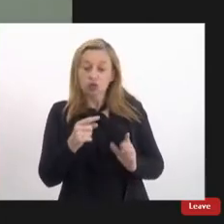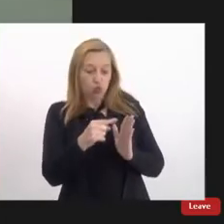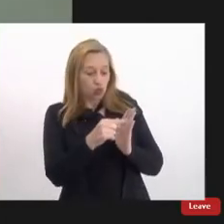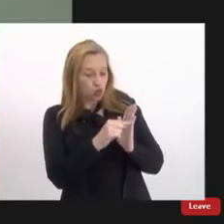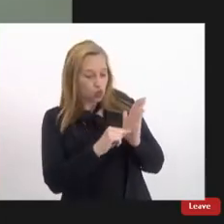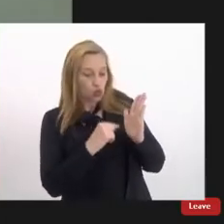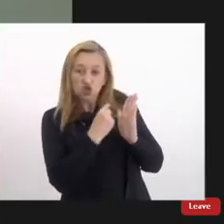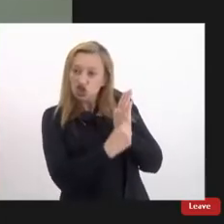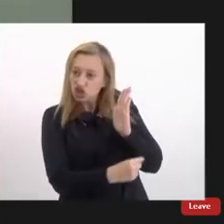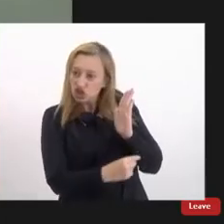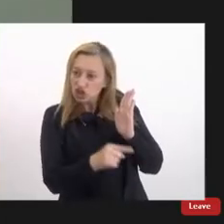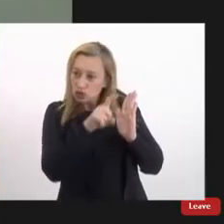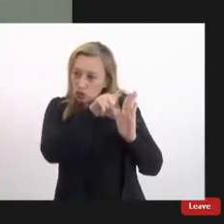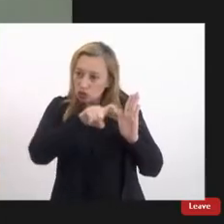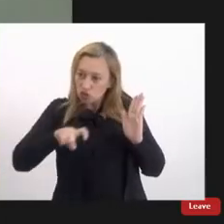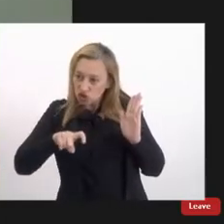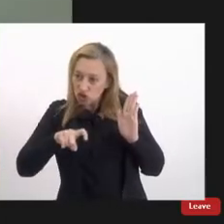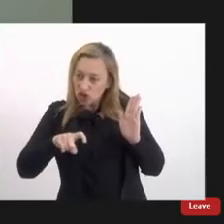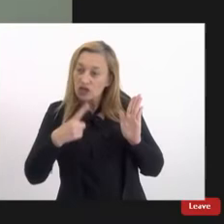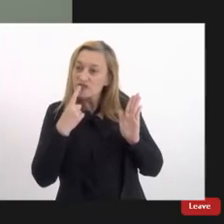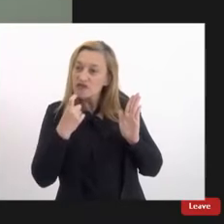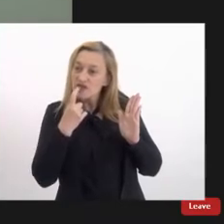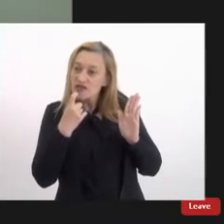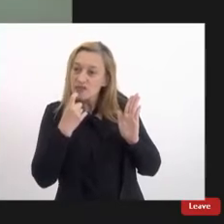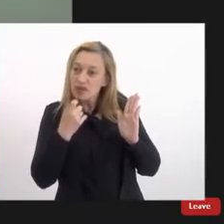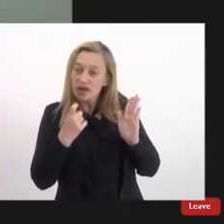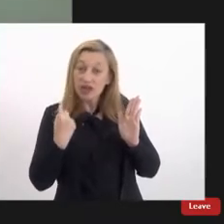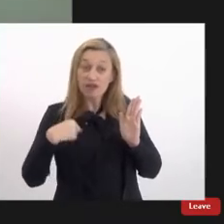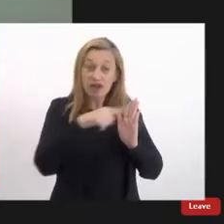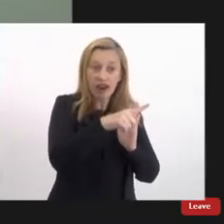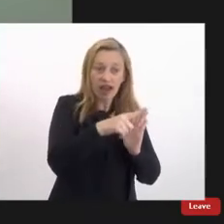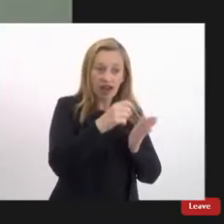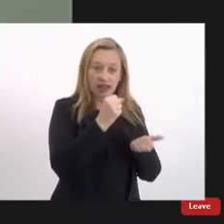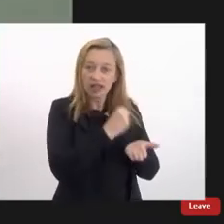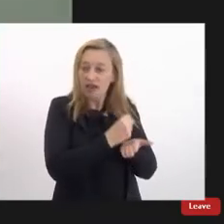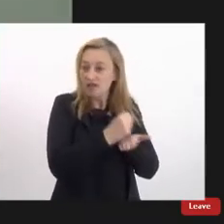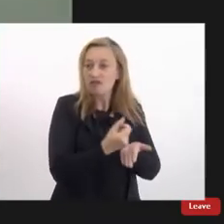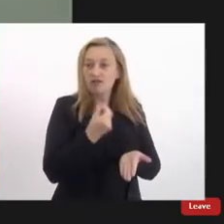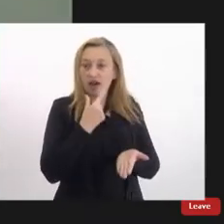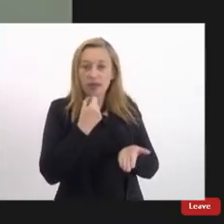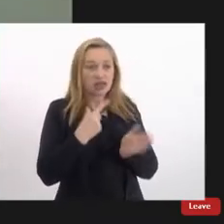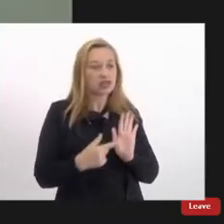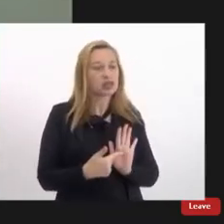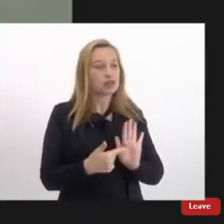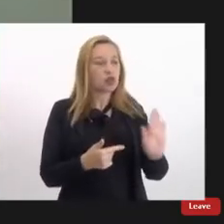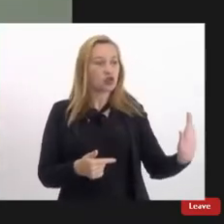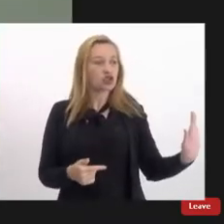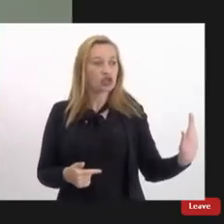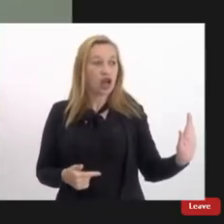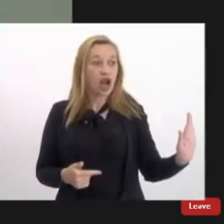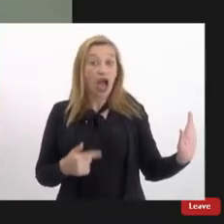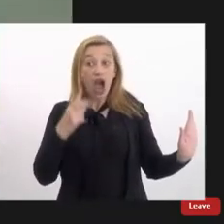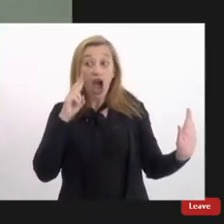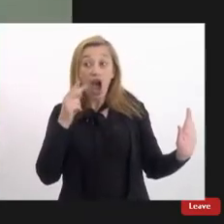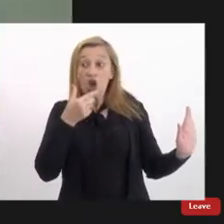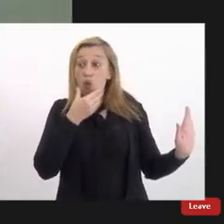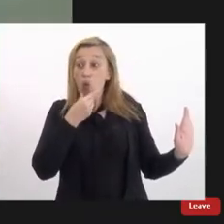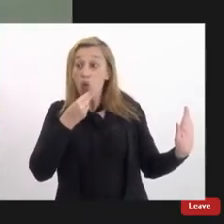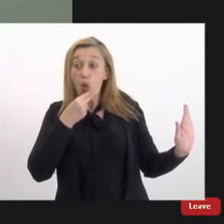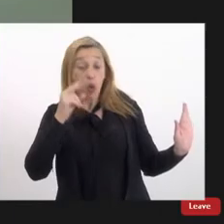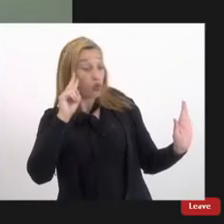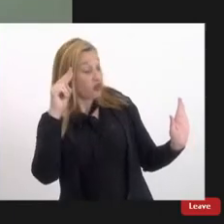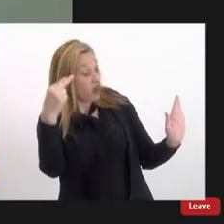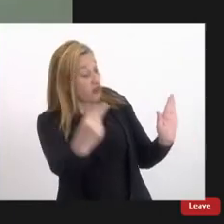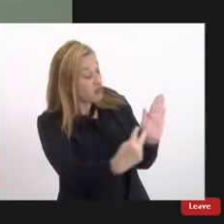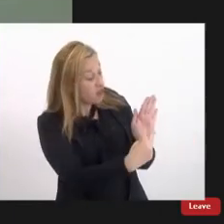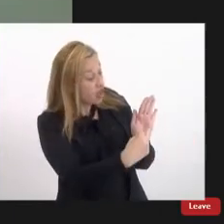mão e comparece a uma farmácia e só mostrando a mão os trabalhadores desse